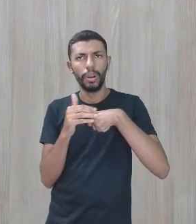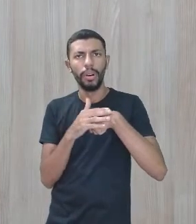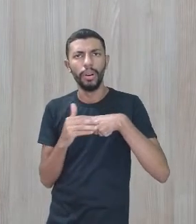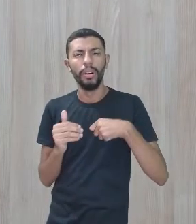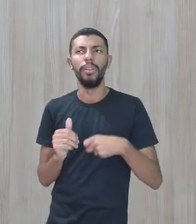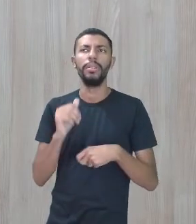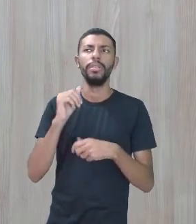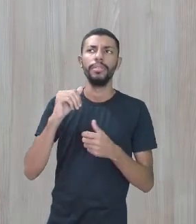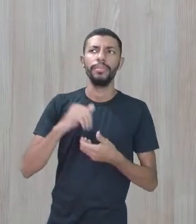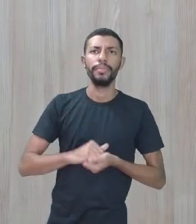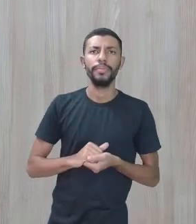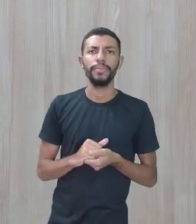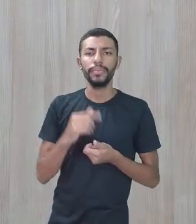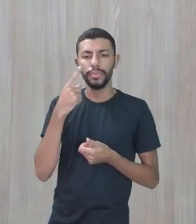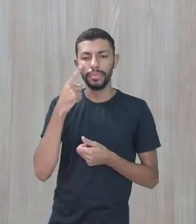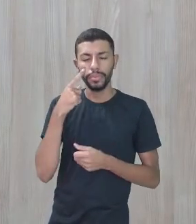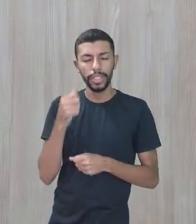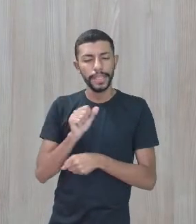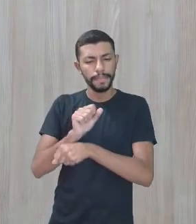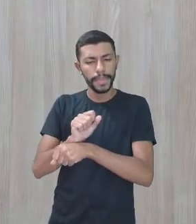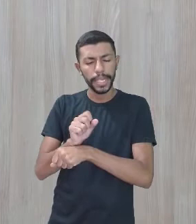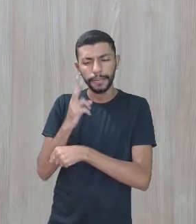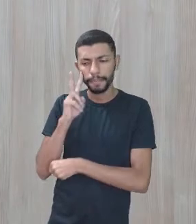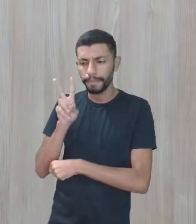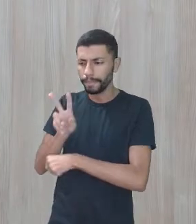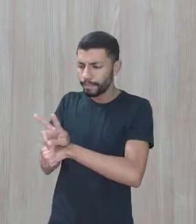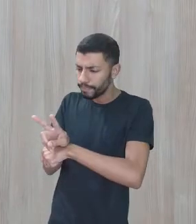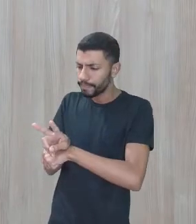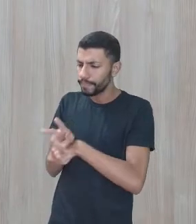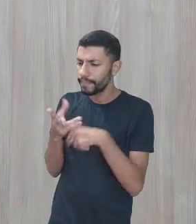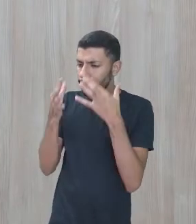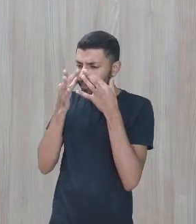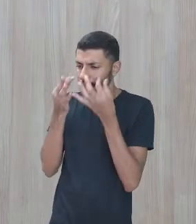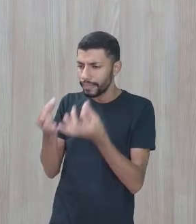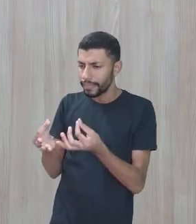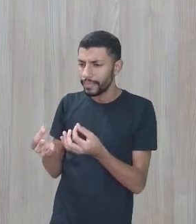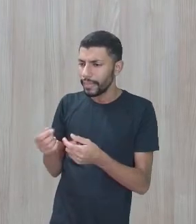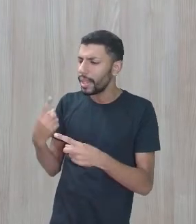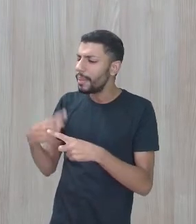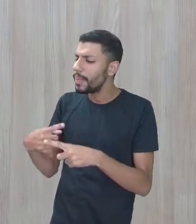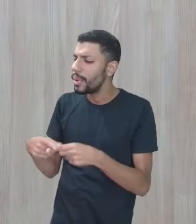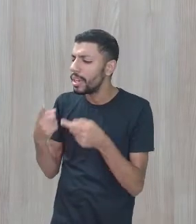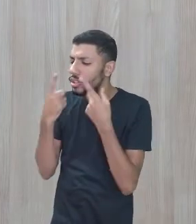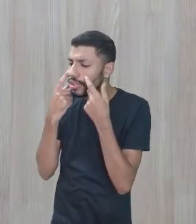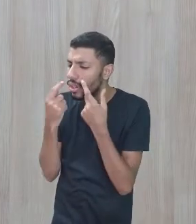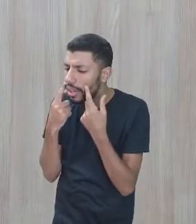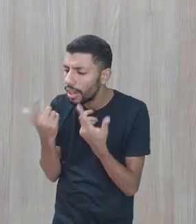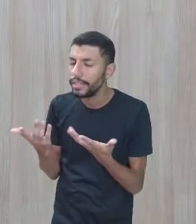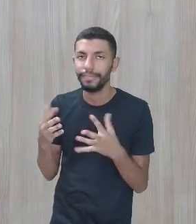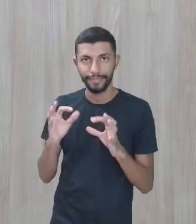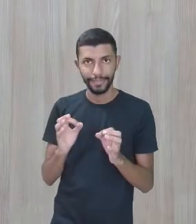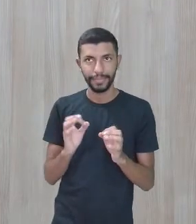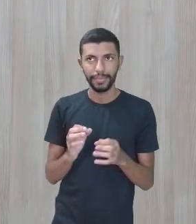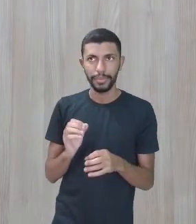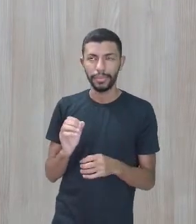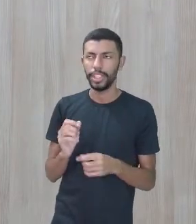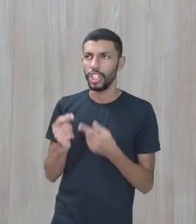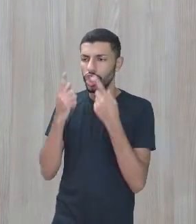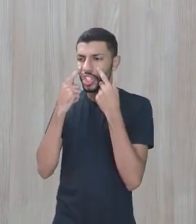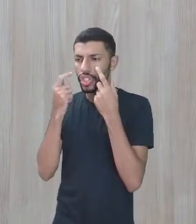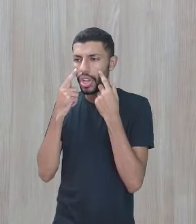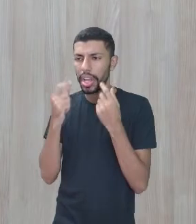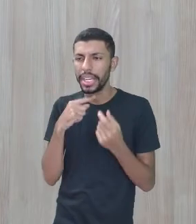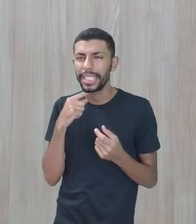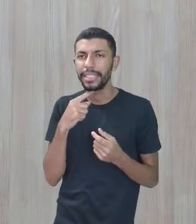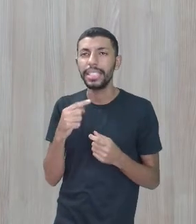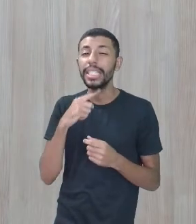a pedagogia do afeto, ele vai parar, ele vai dar atenção. Por que está chorando? Então, ninguém chora do nada.